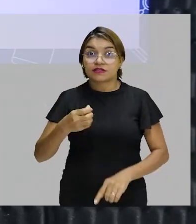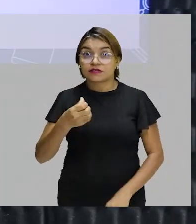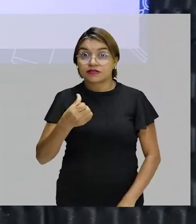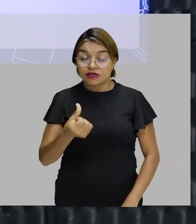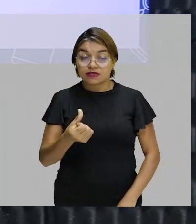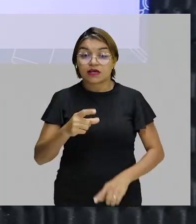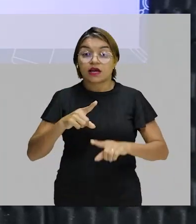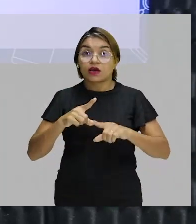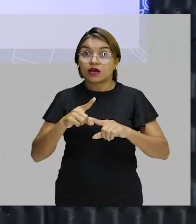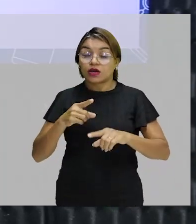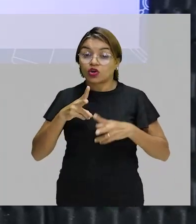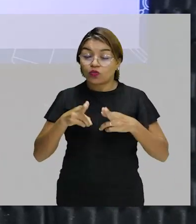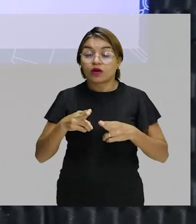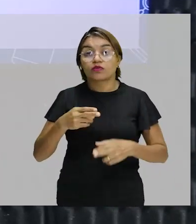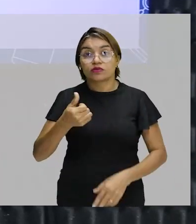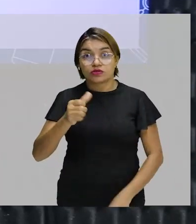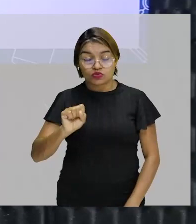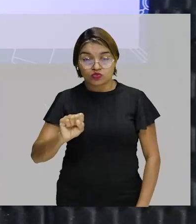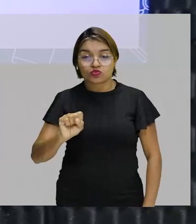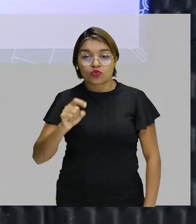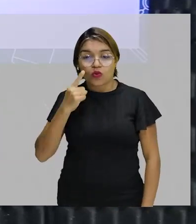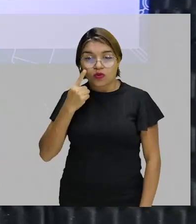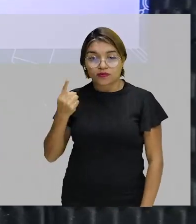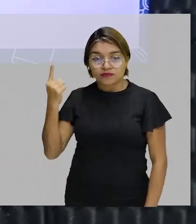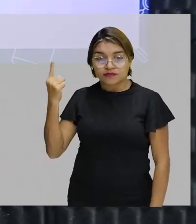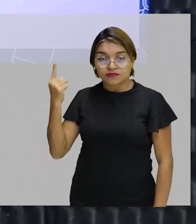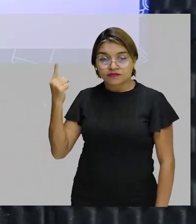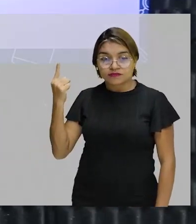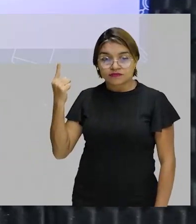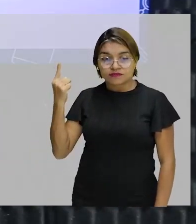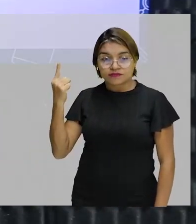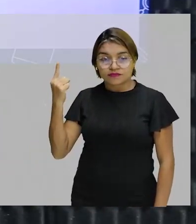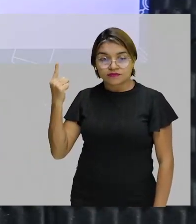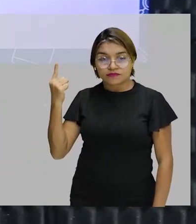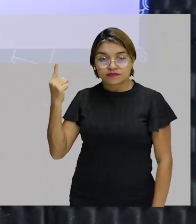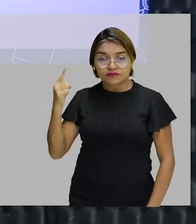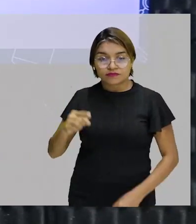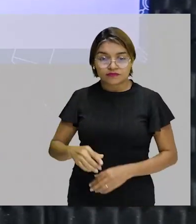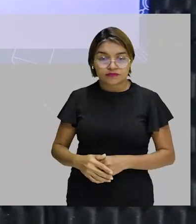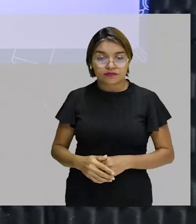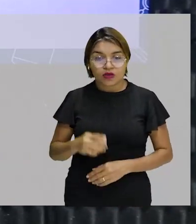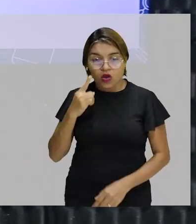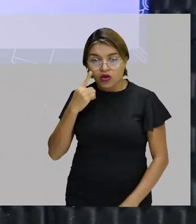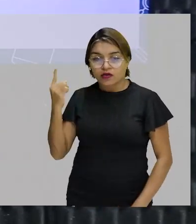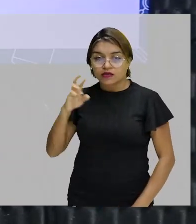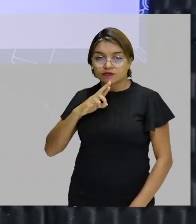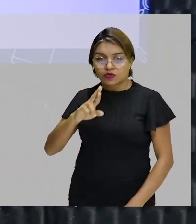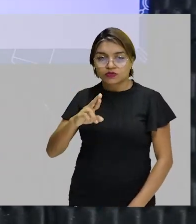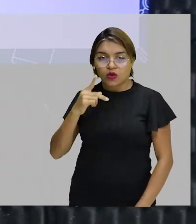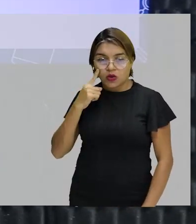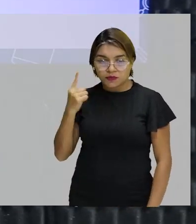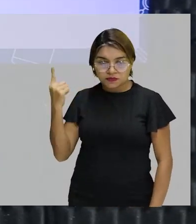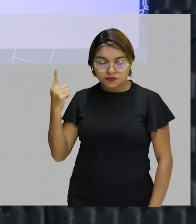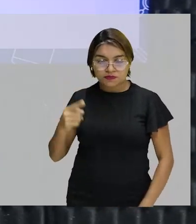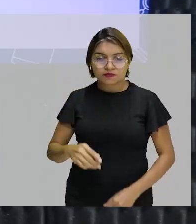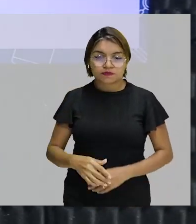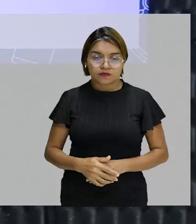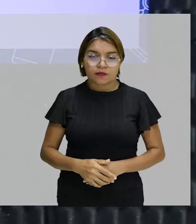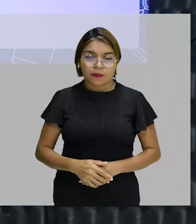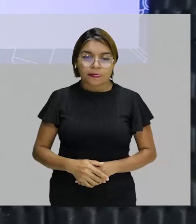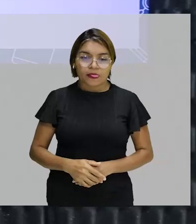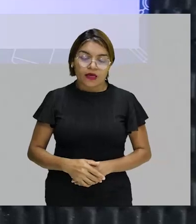,06 vezes 10²³. Pronto, nossa resposta. Mas aí,